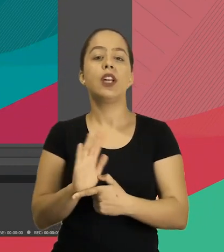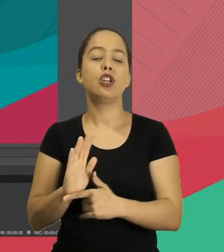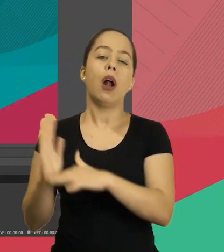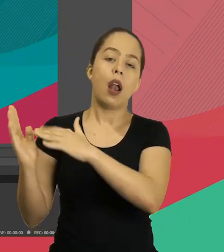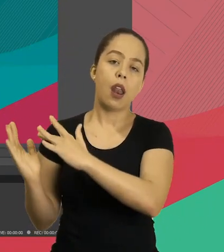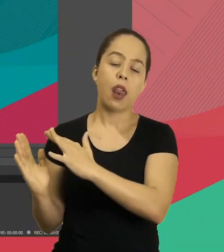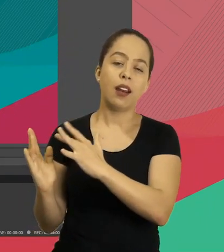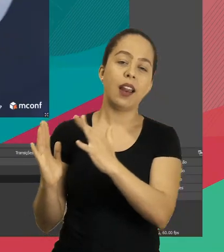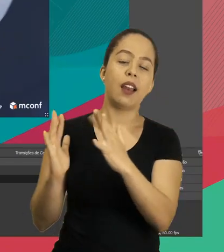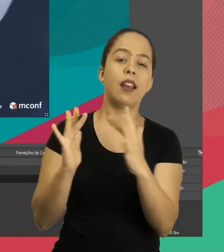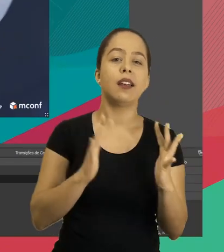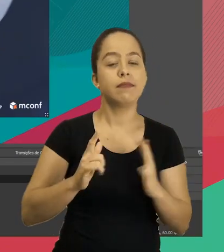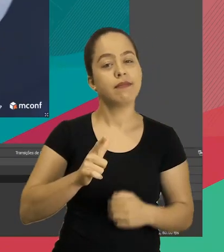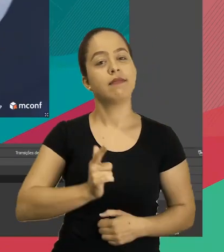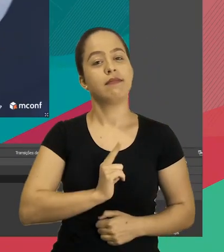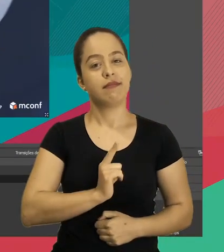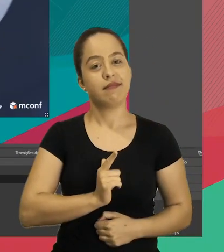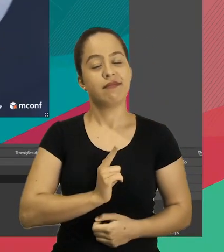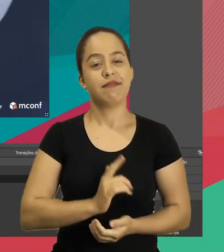aparecendo ali